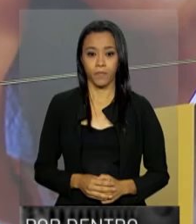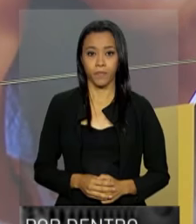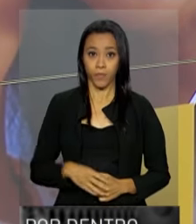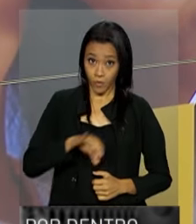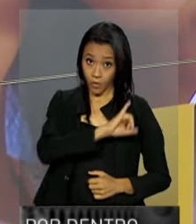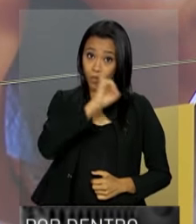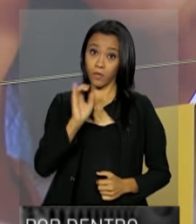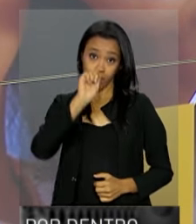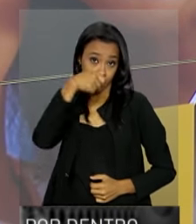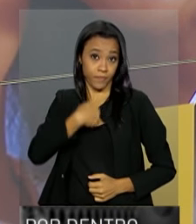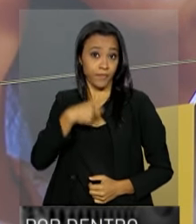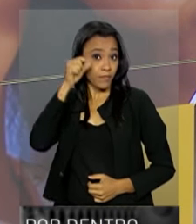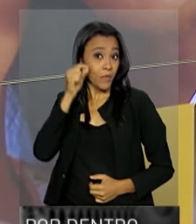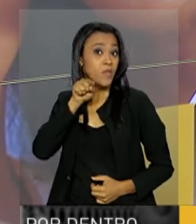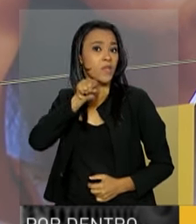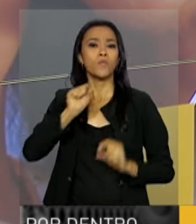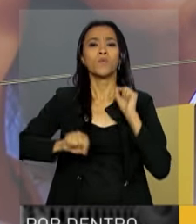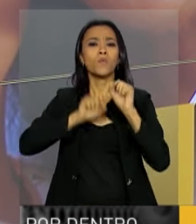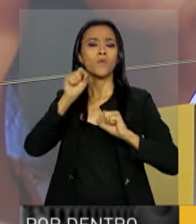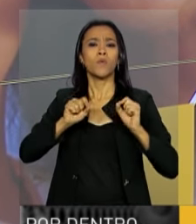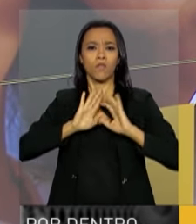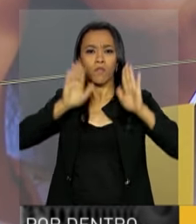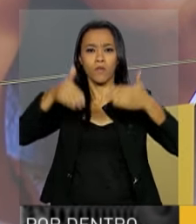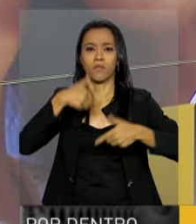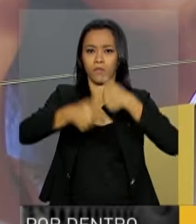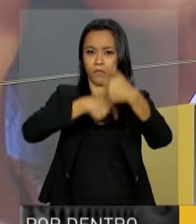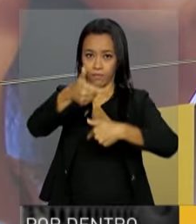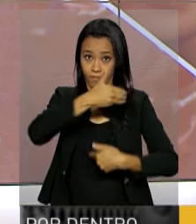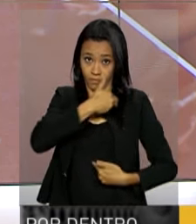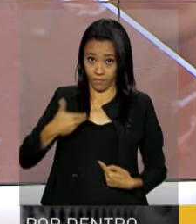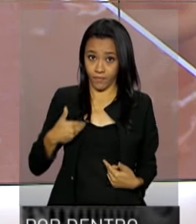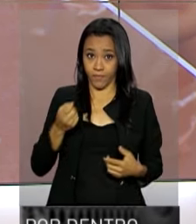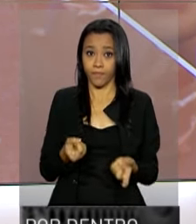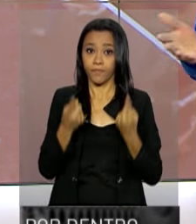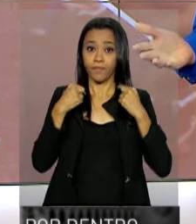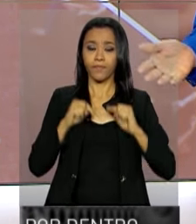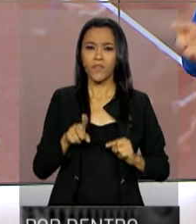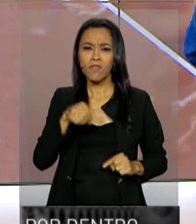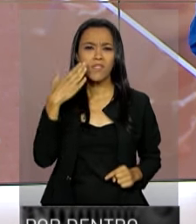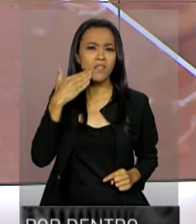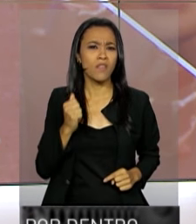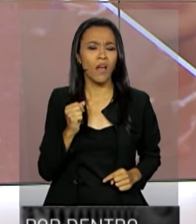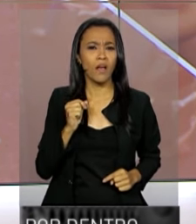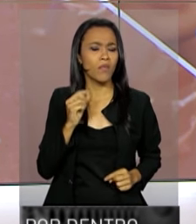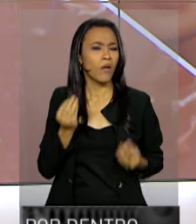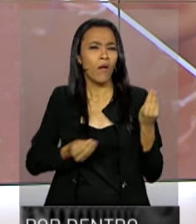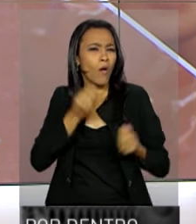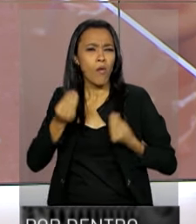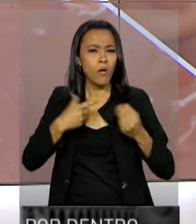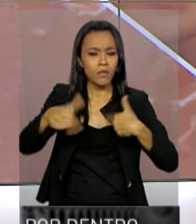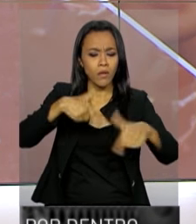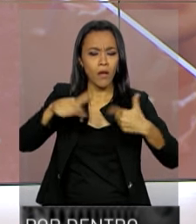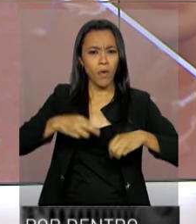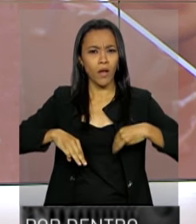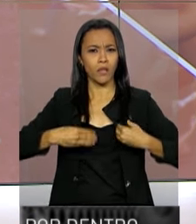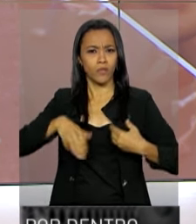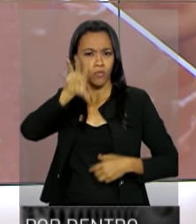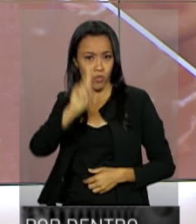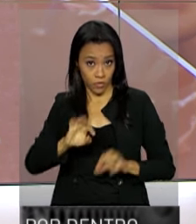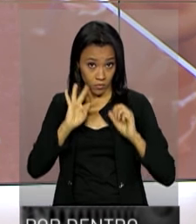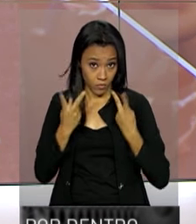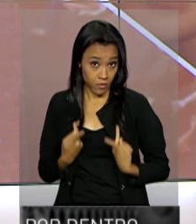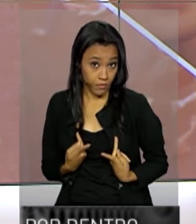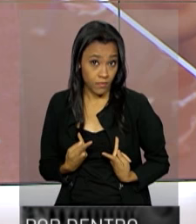Olá, sou Carla Vatia e esse é o programa Por Dentro do Governo. Você sabe como é o trabalho do Ministério dos Direitos